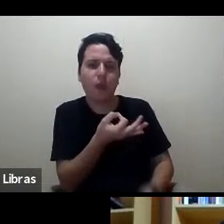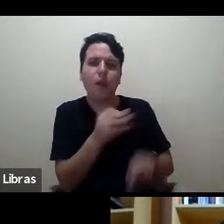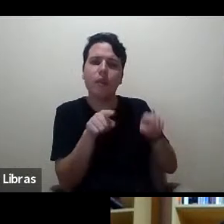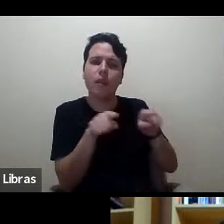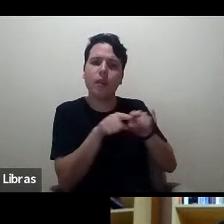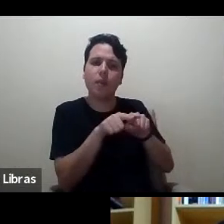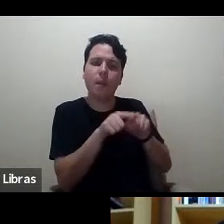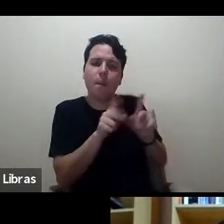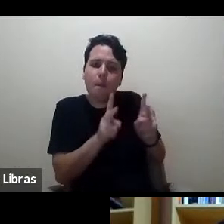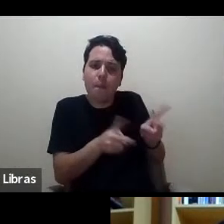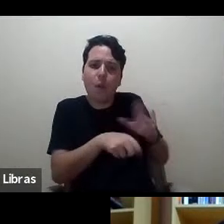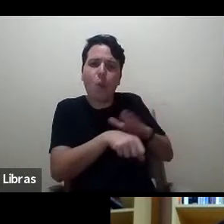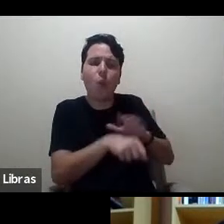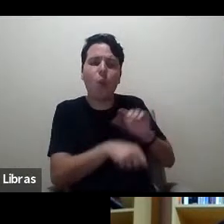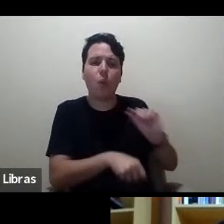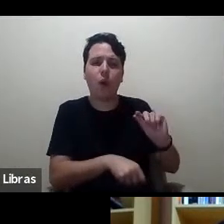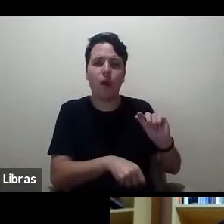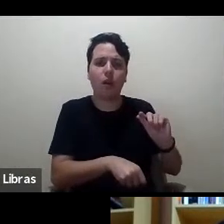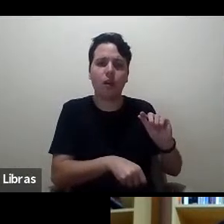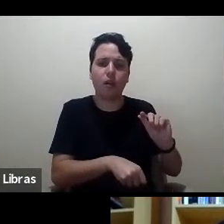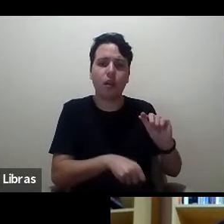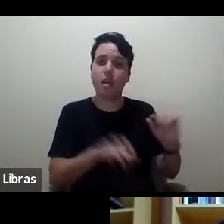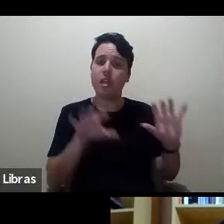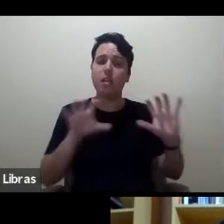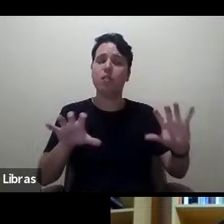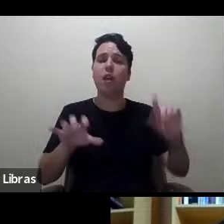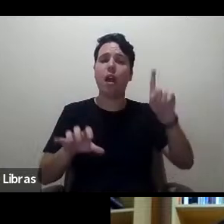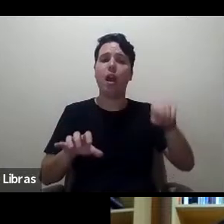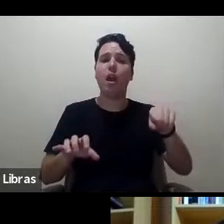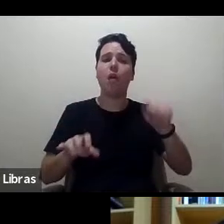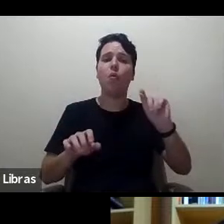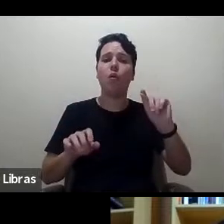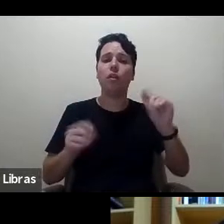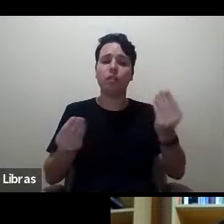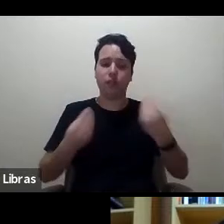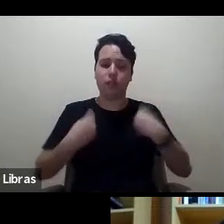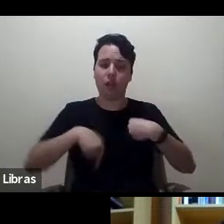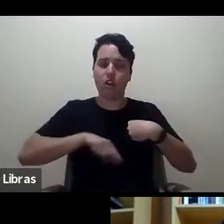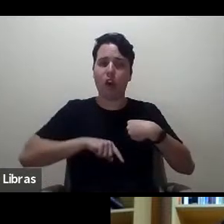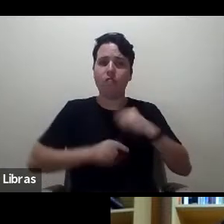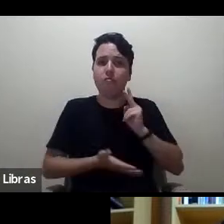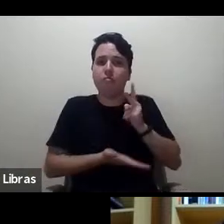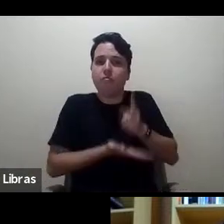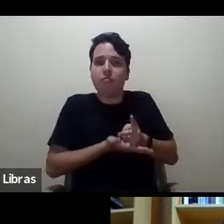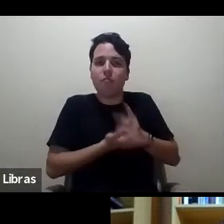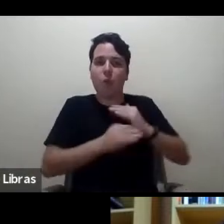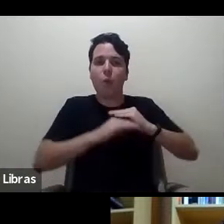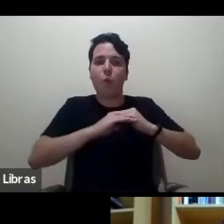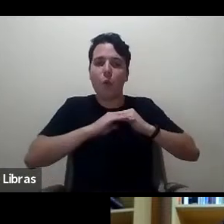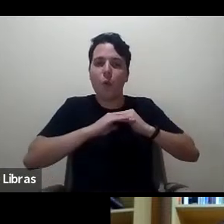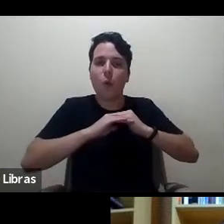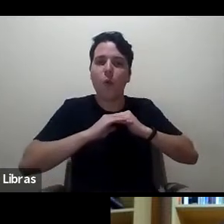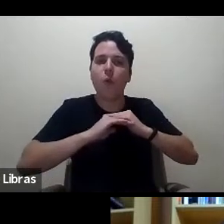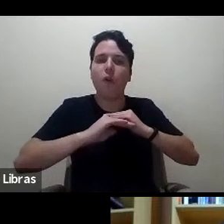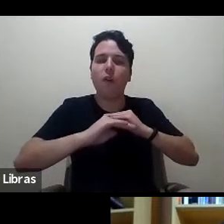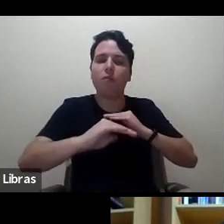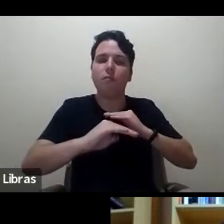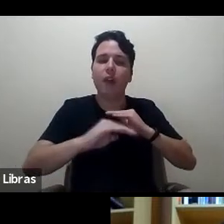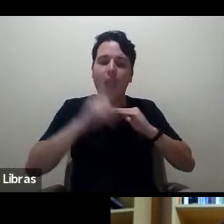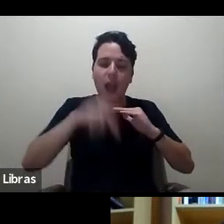tempo que que isto é o que nos mantém e nos caracteriza como